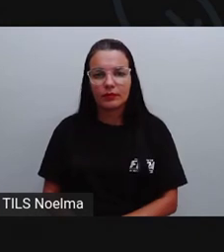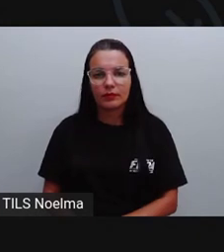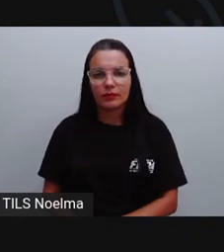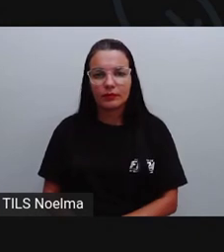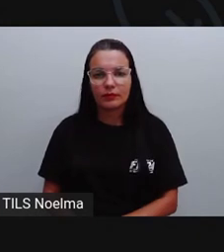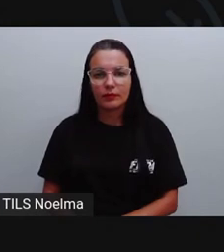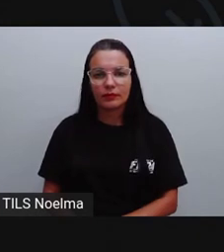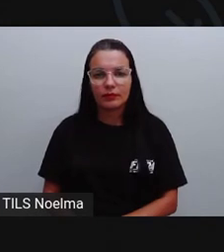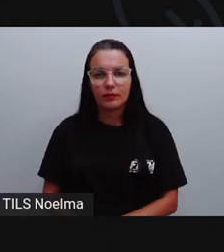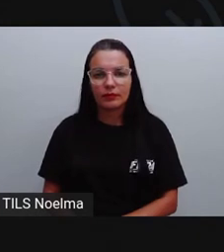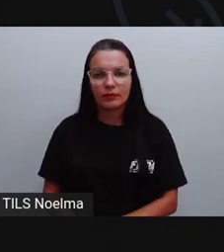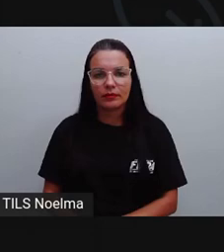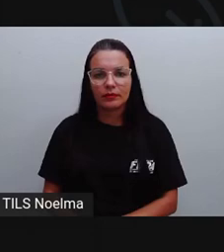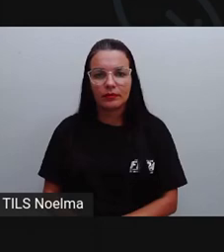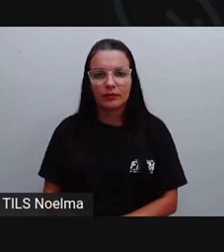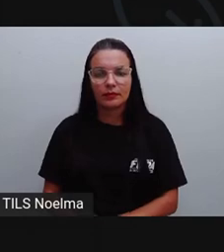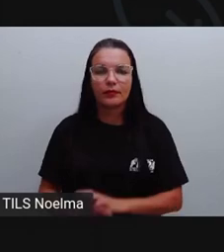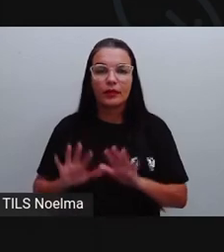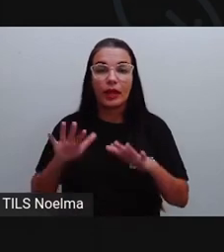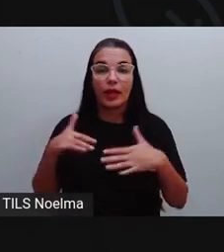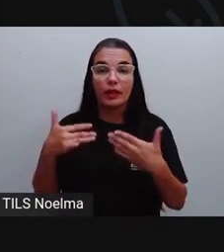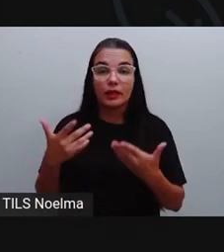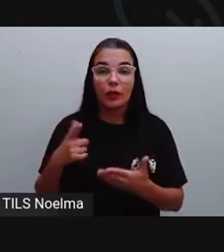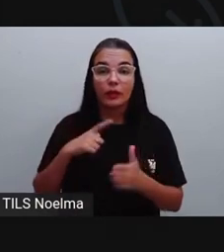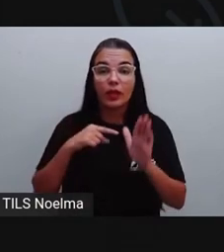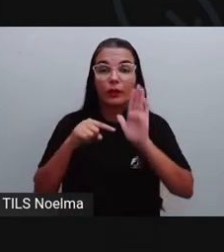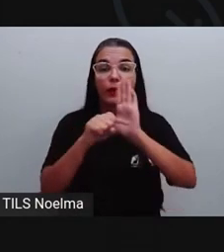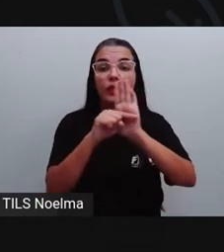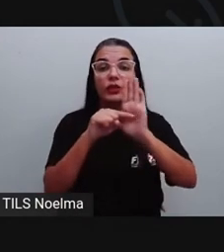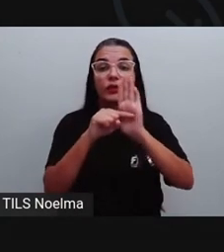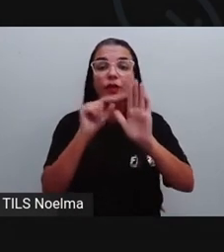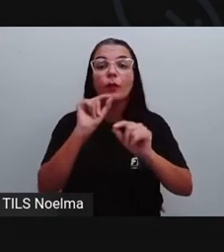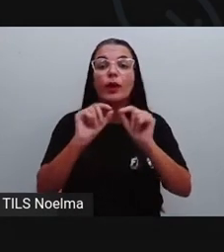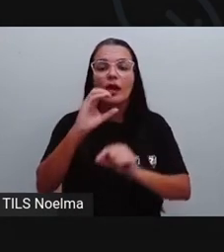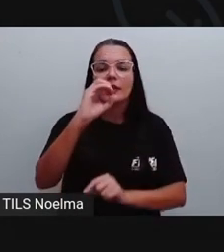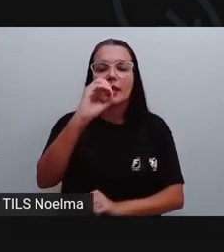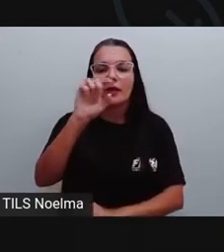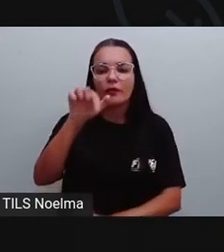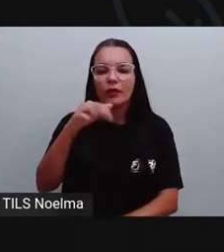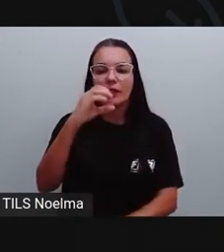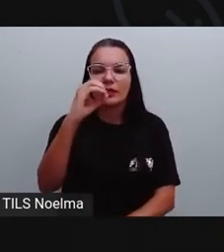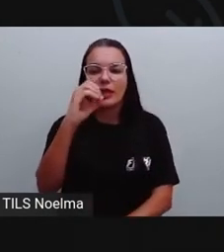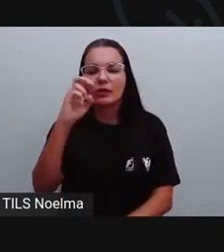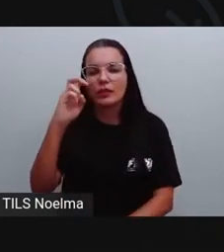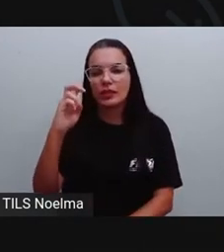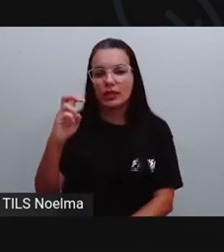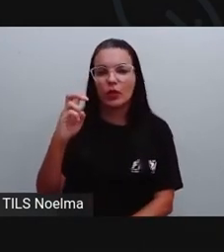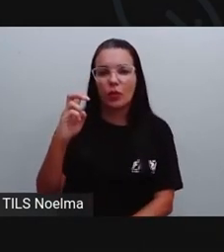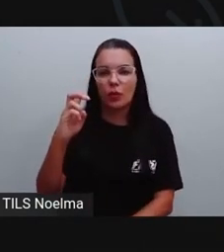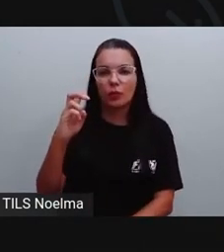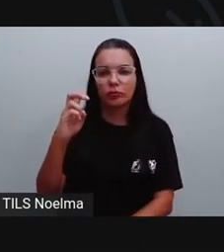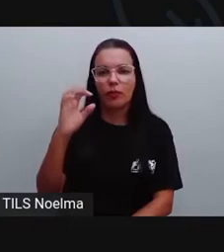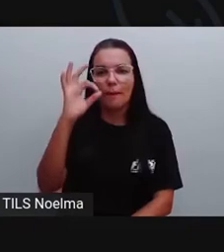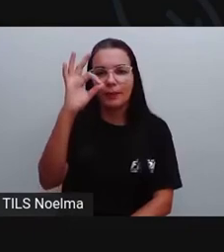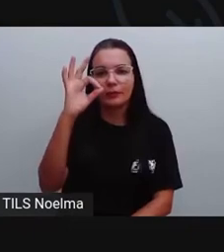9 menos 9, 0. Então, a diferença aí é de 0,5%.